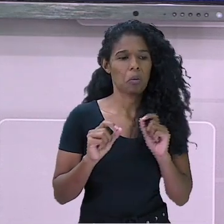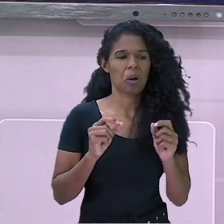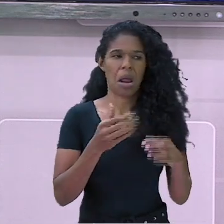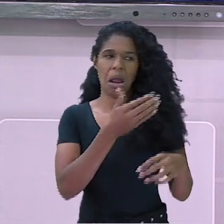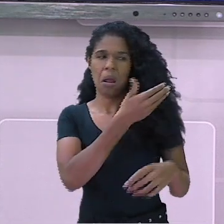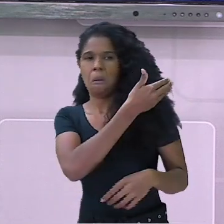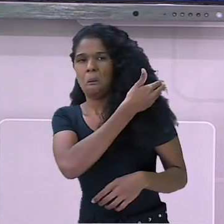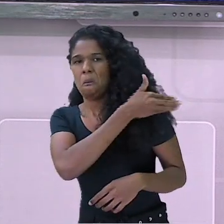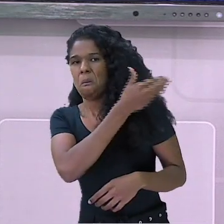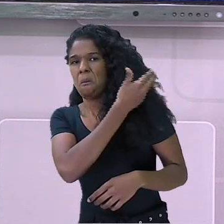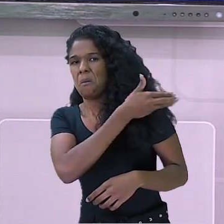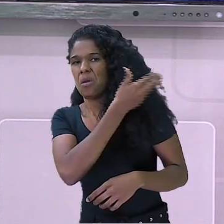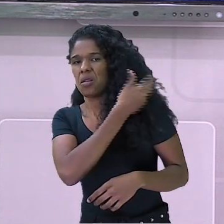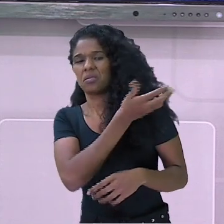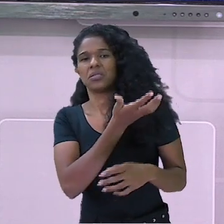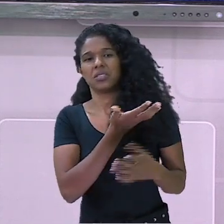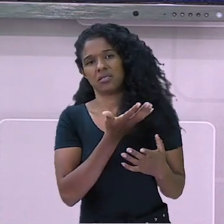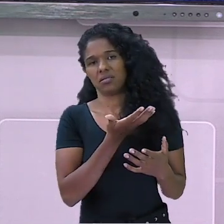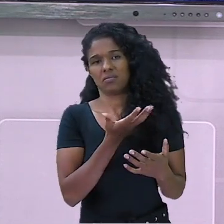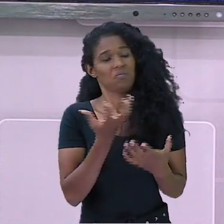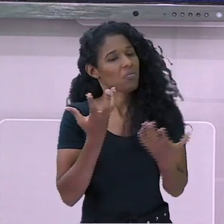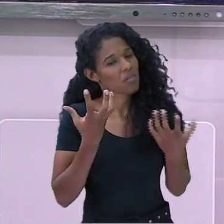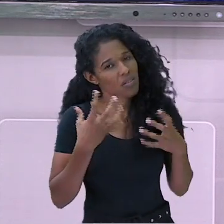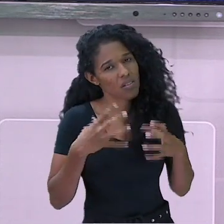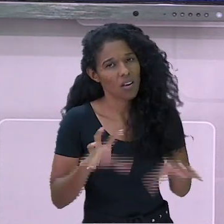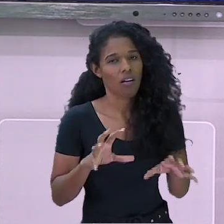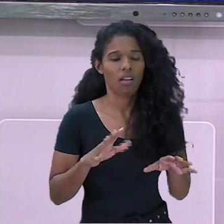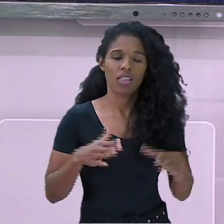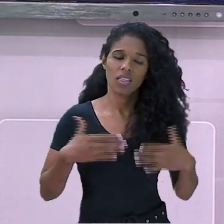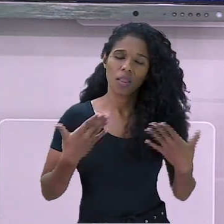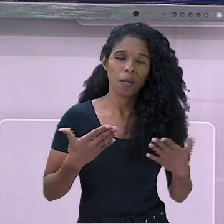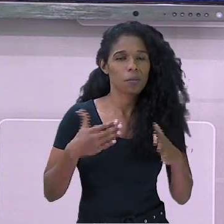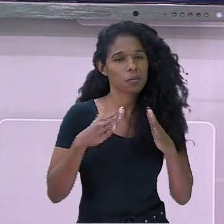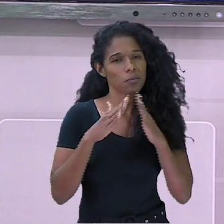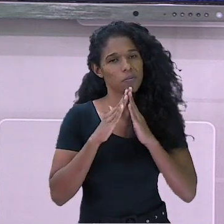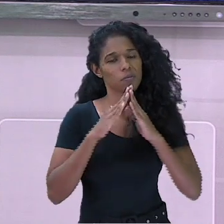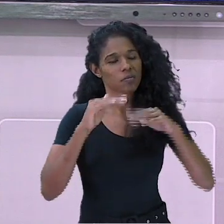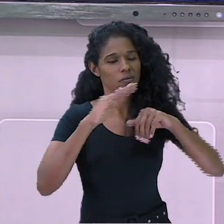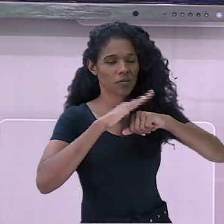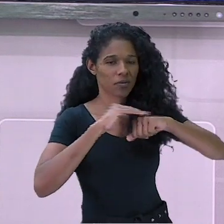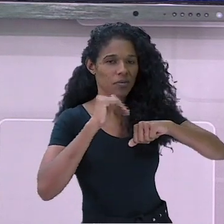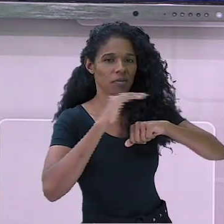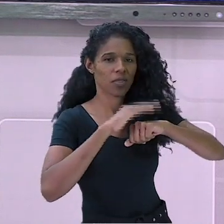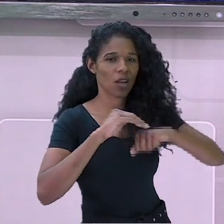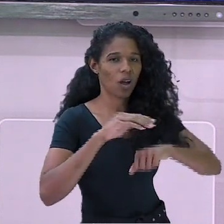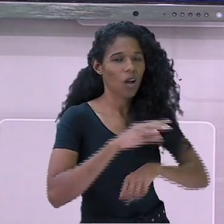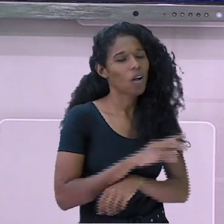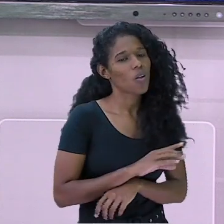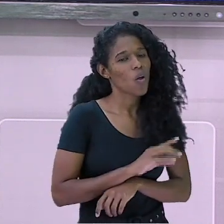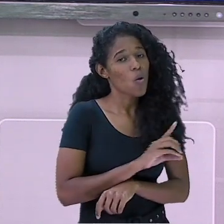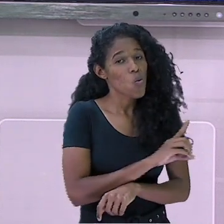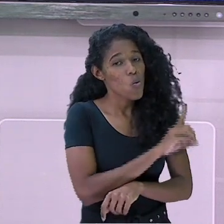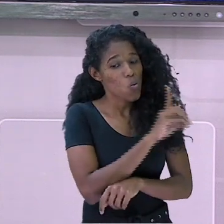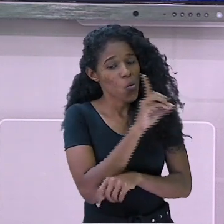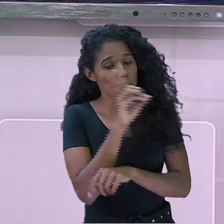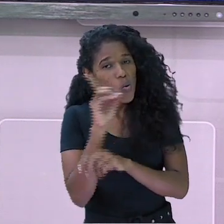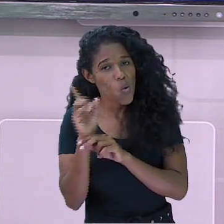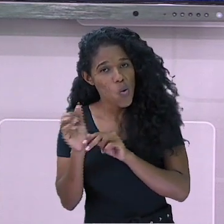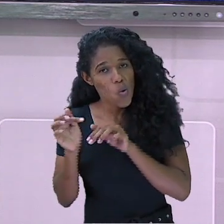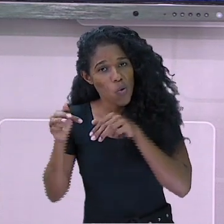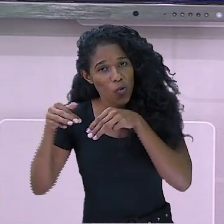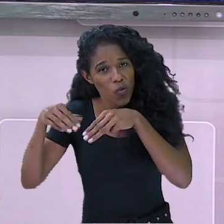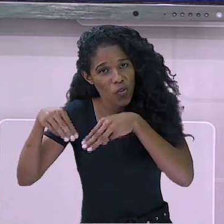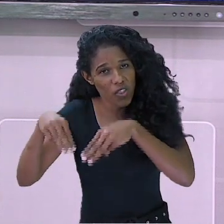as pessoas com quem convivemos? Apenas seja gentil. No final do dia, tudo que importa é que somos